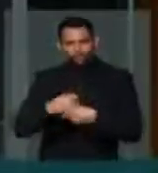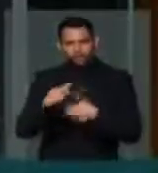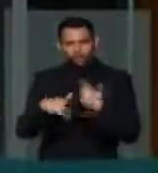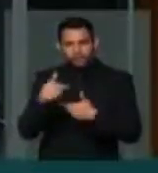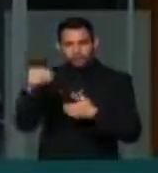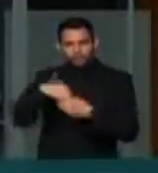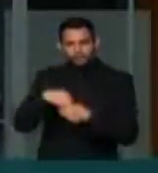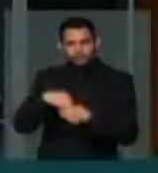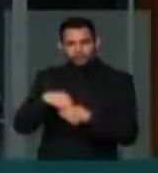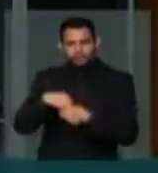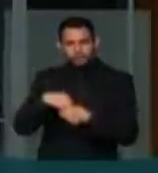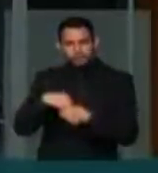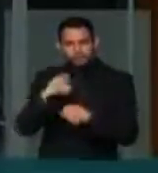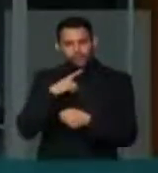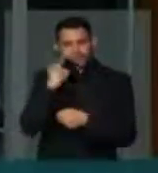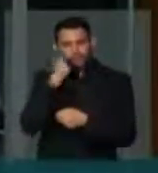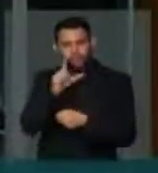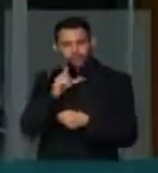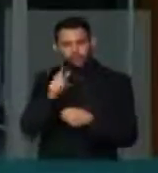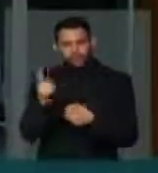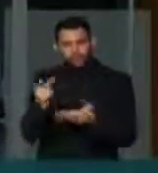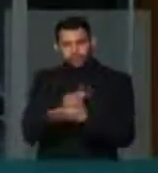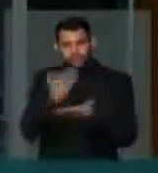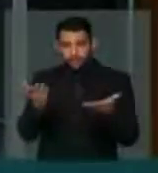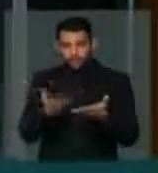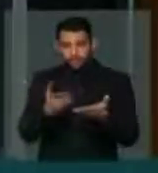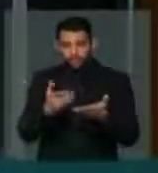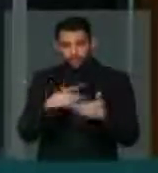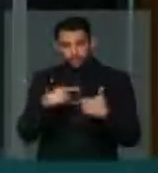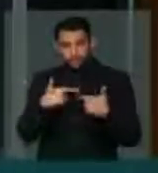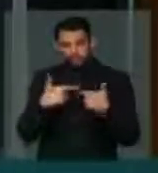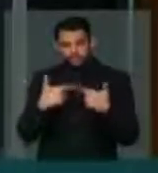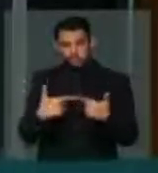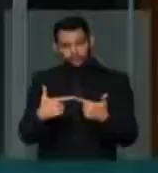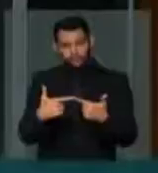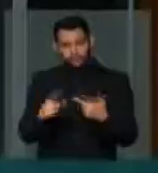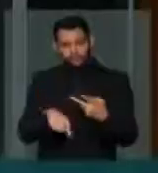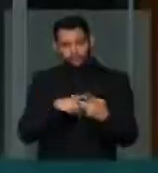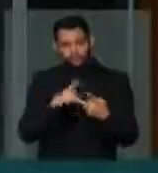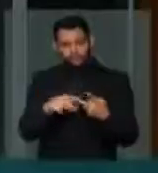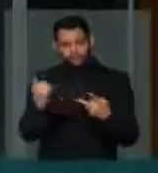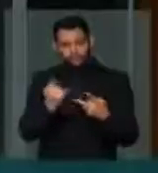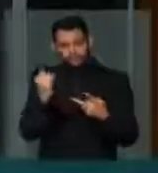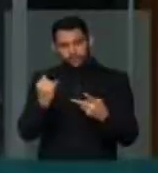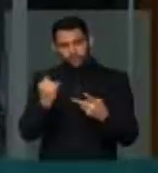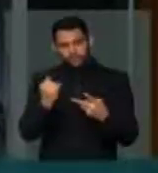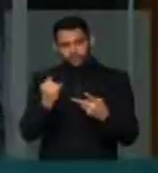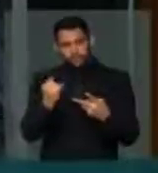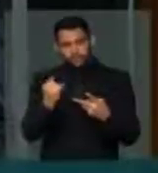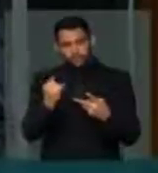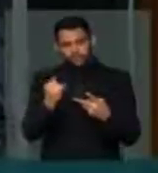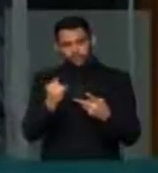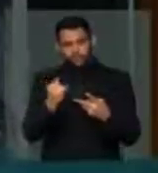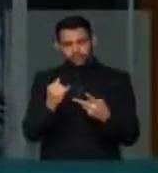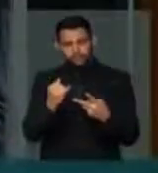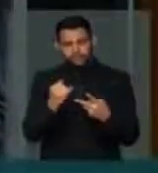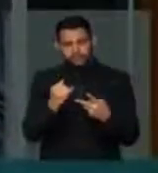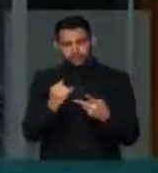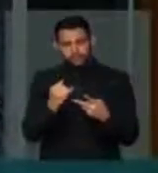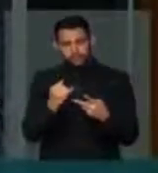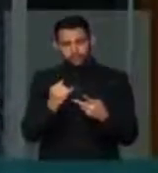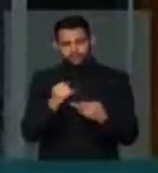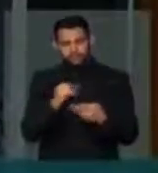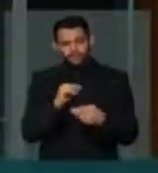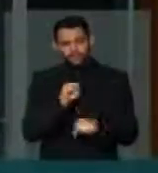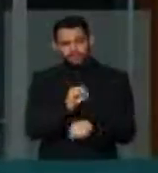que nós queremos superado nos próximos dias. Um outro desafio, também fundamental, é destravar uma